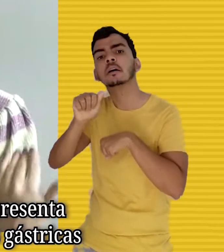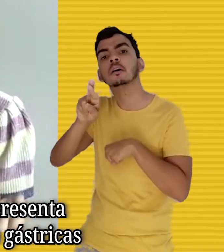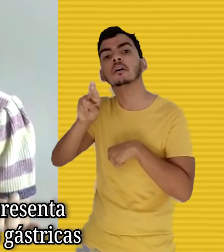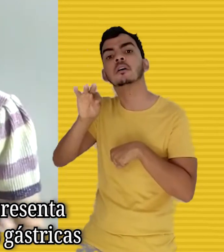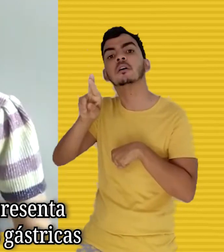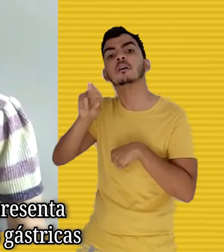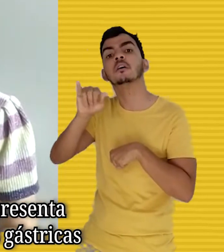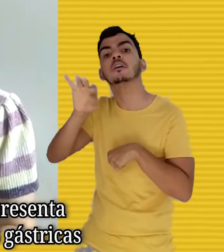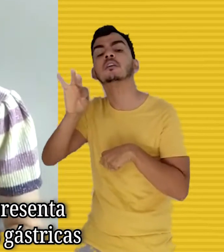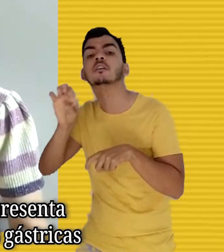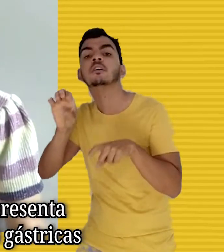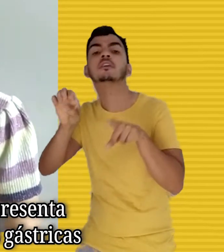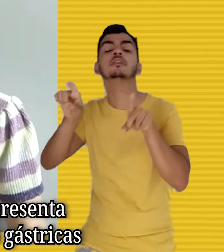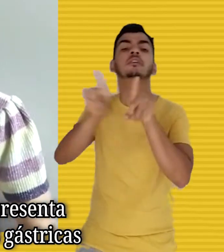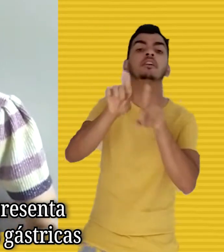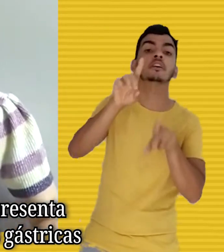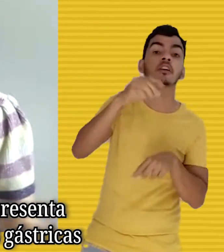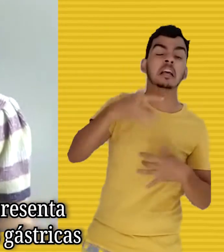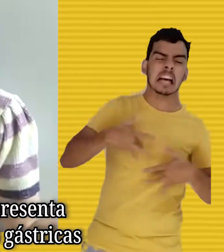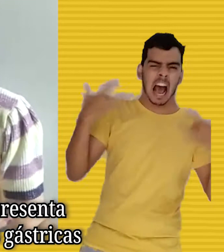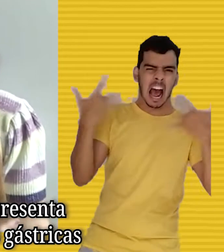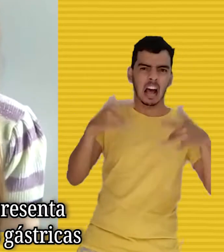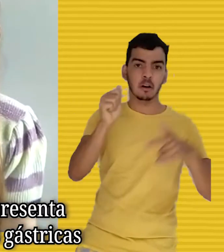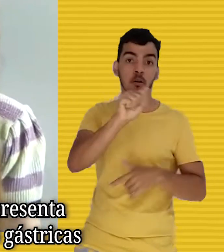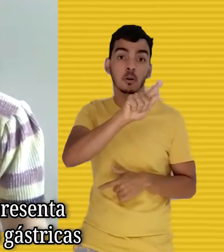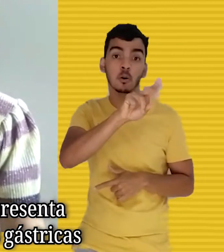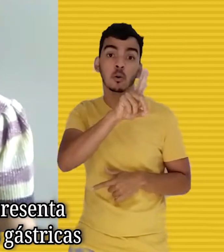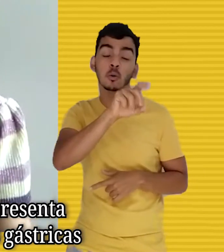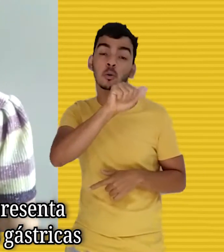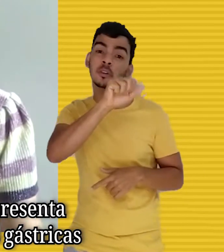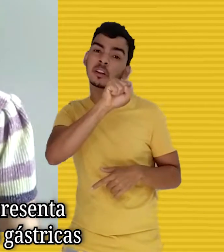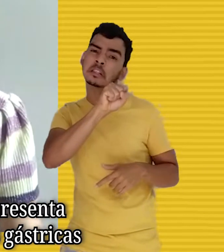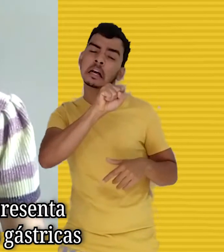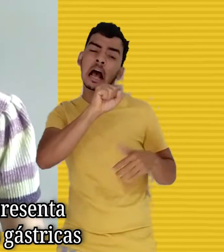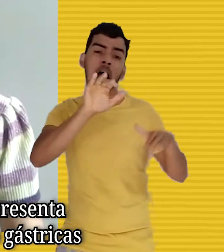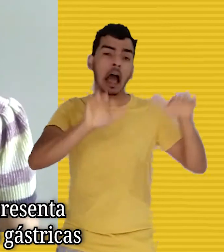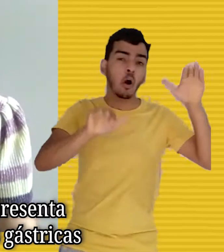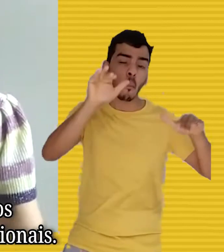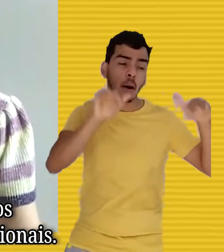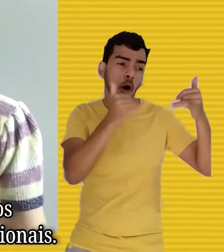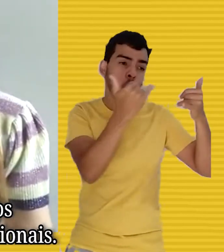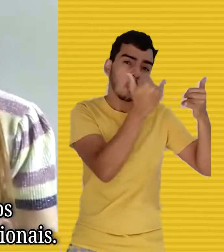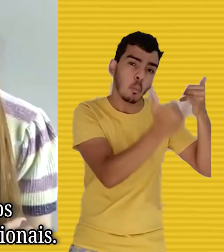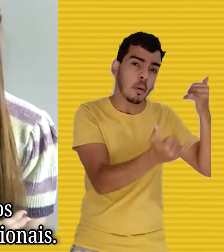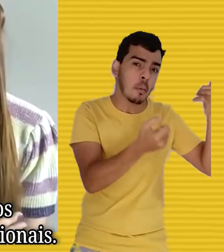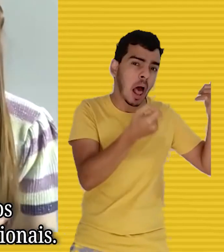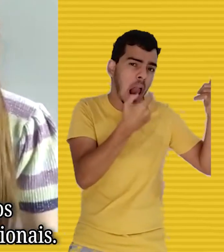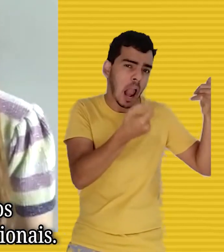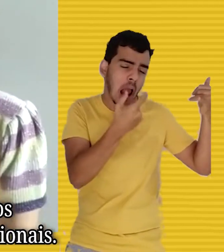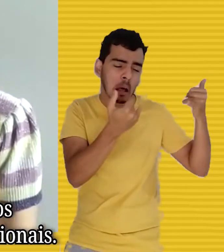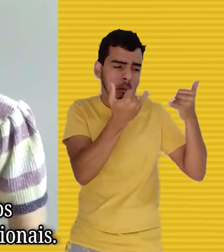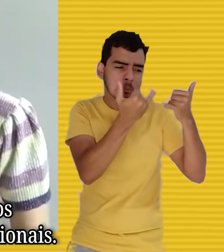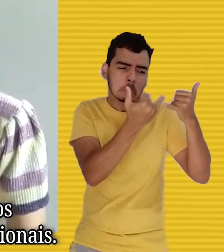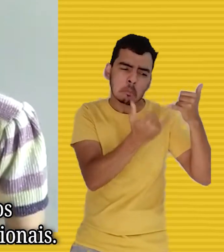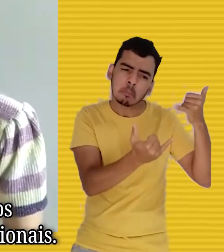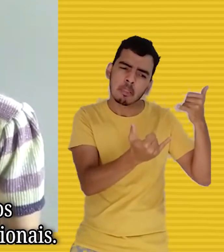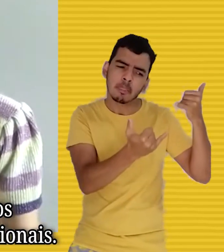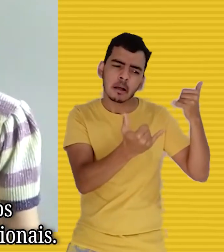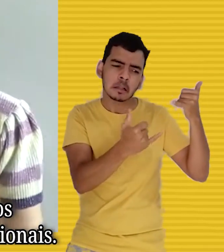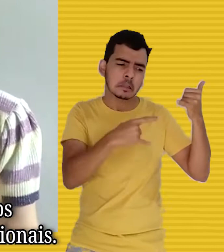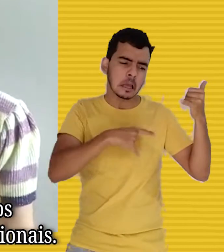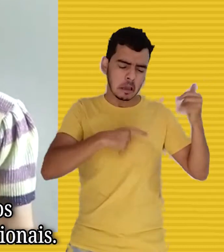E é um medicamento que apresenta menos riscos de complicações gástricas quando comparado aos anti